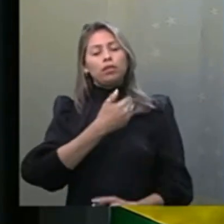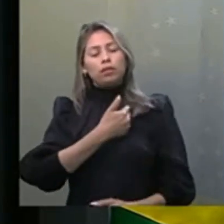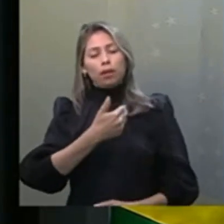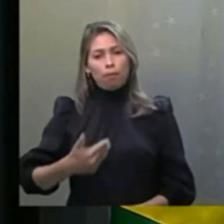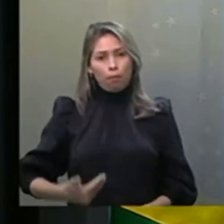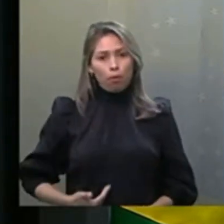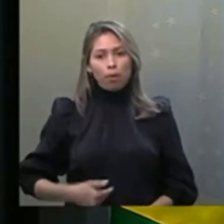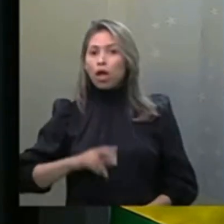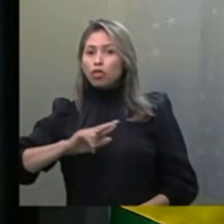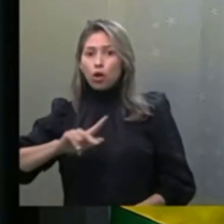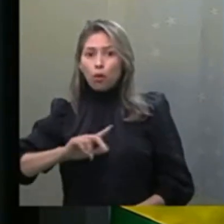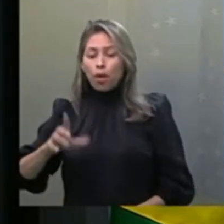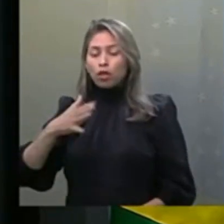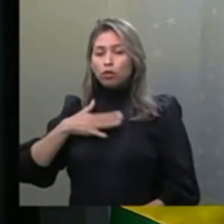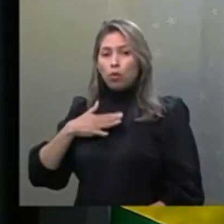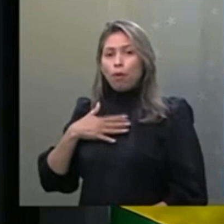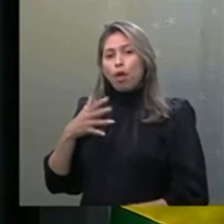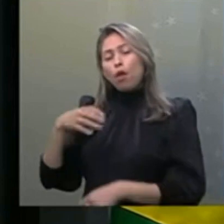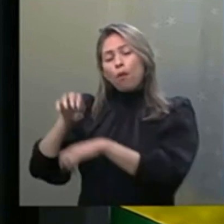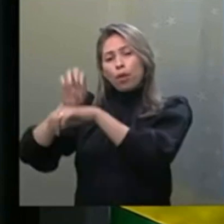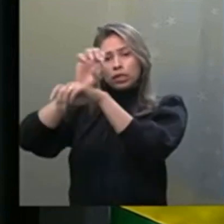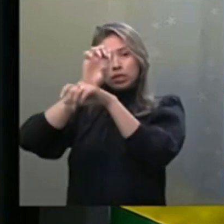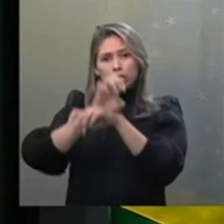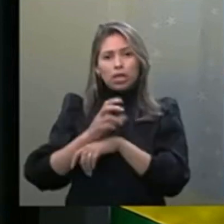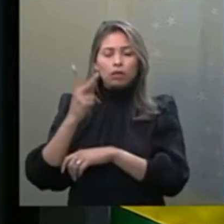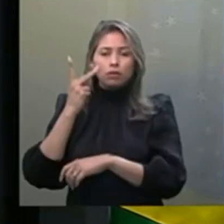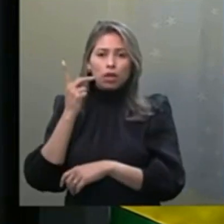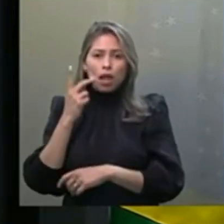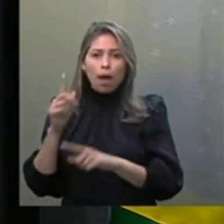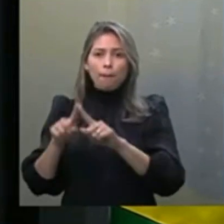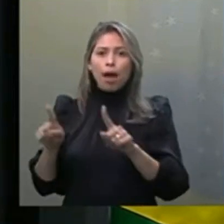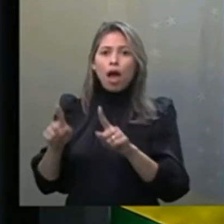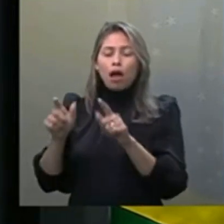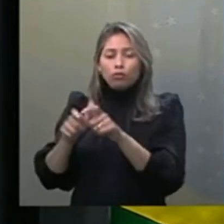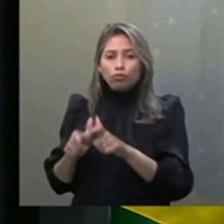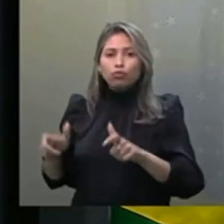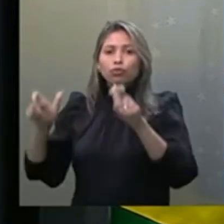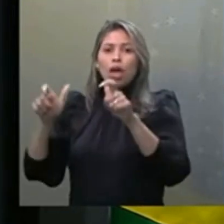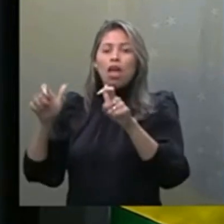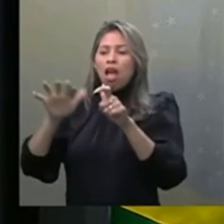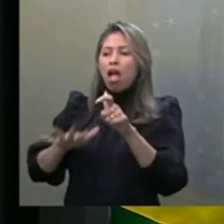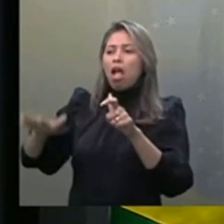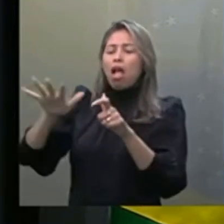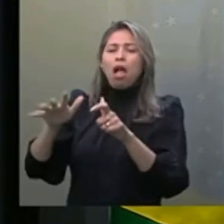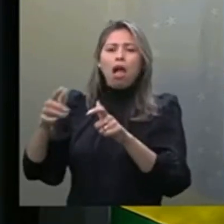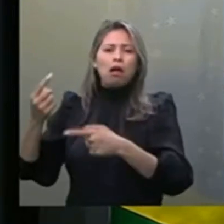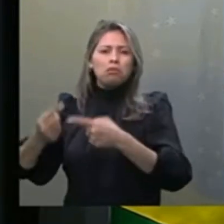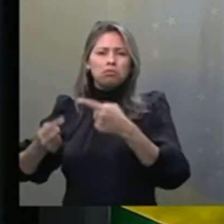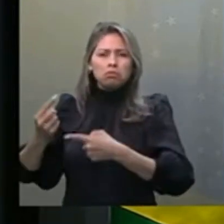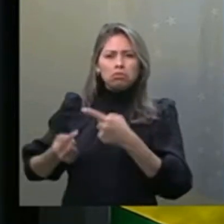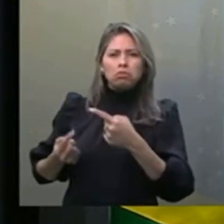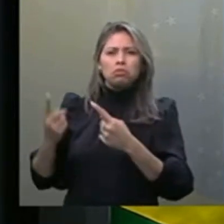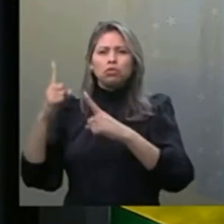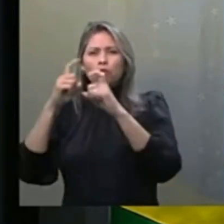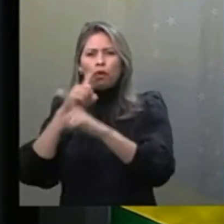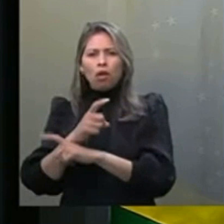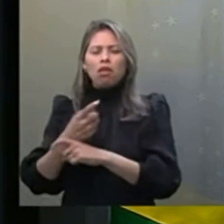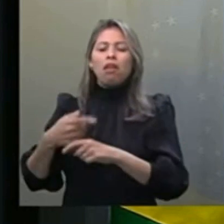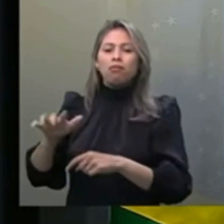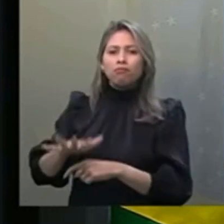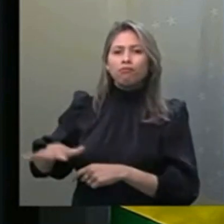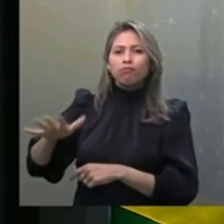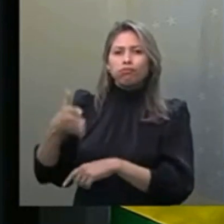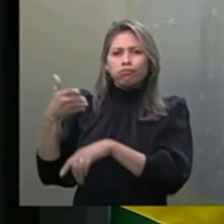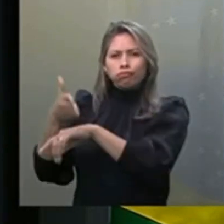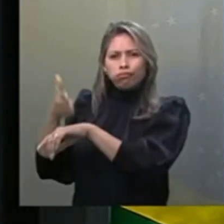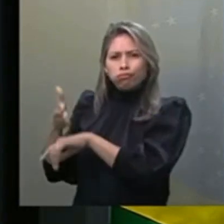mas em muitos outros estados brasileiros, com o aumento desordenado da presença de